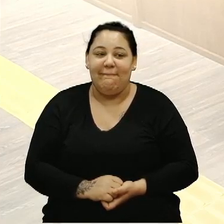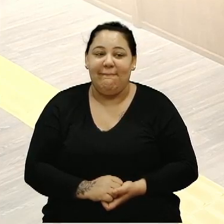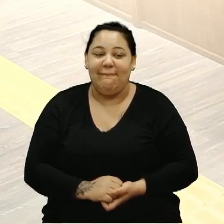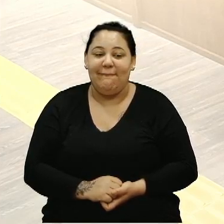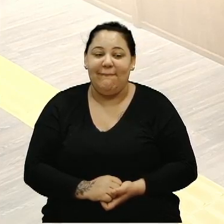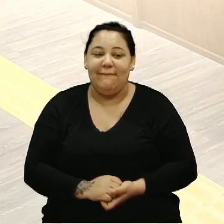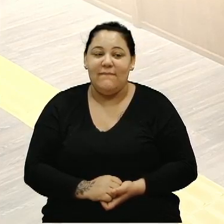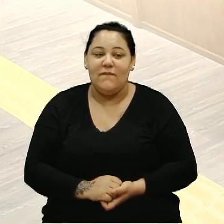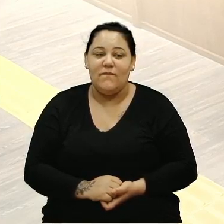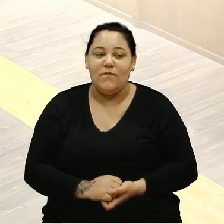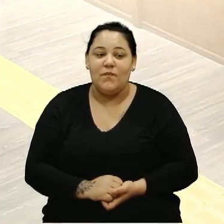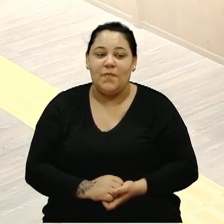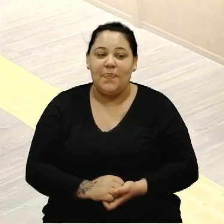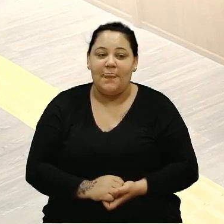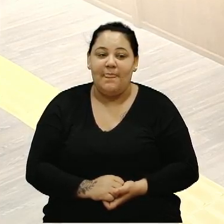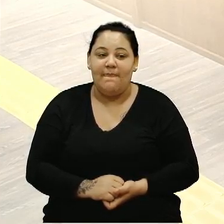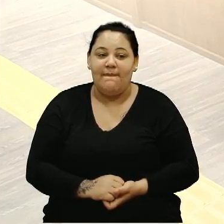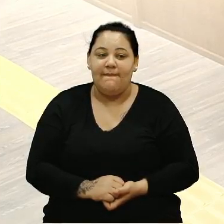Ele terminou?